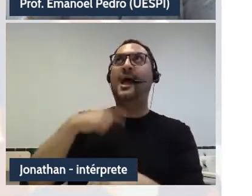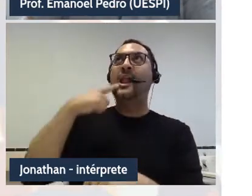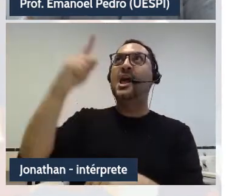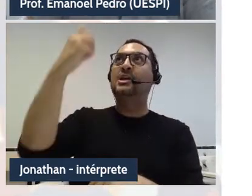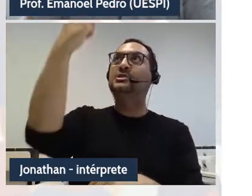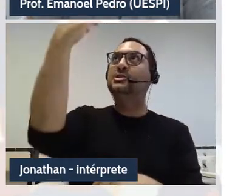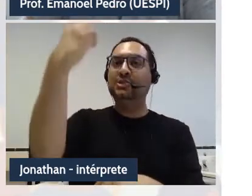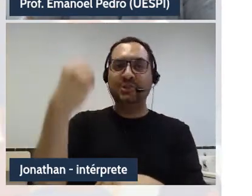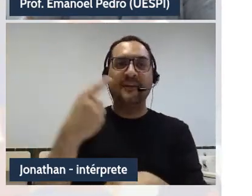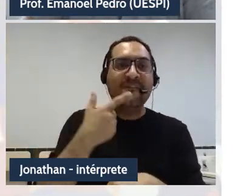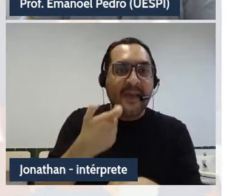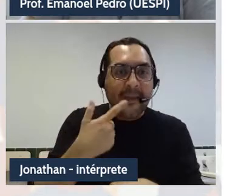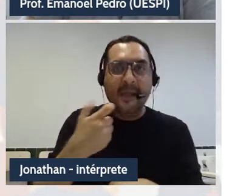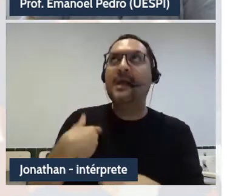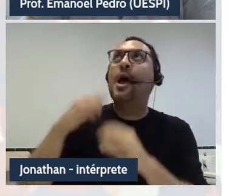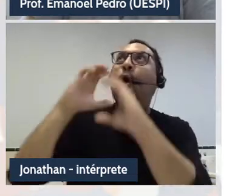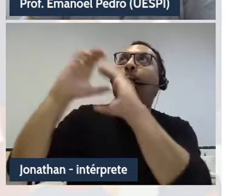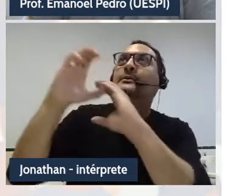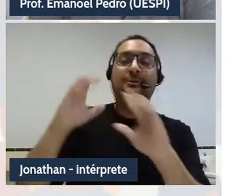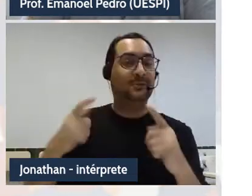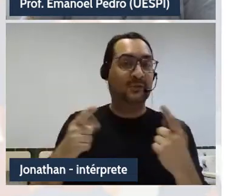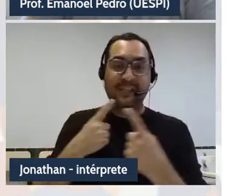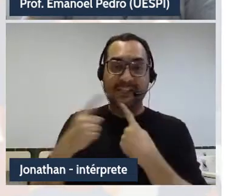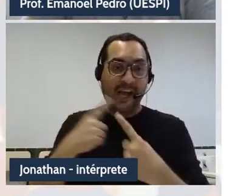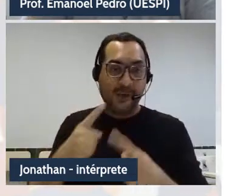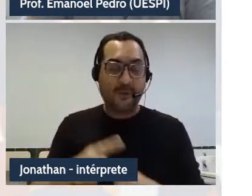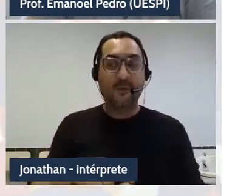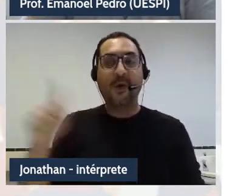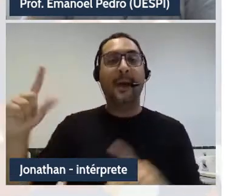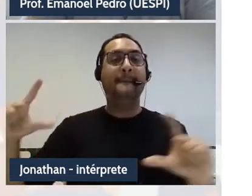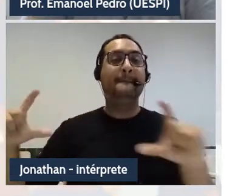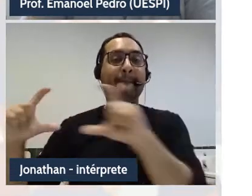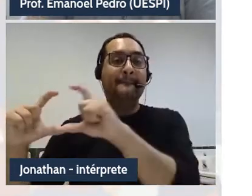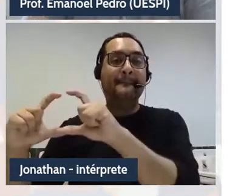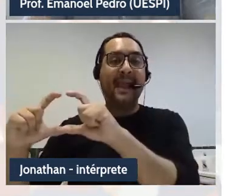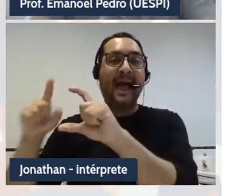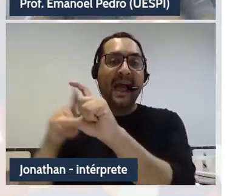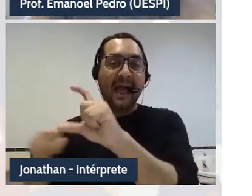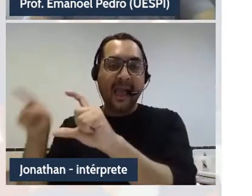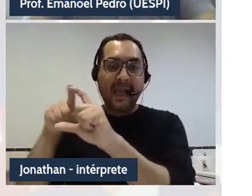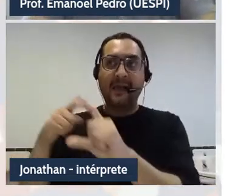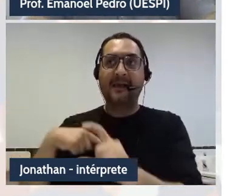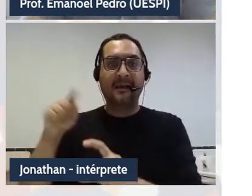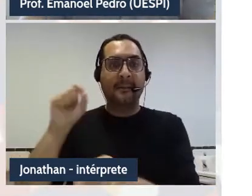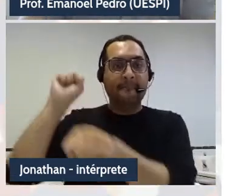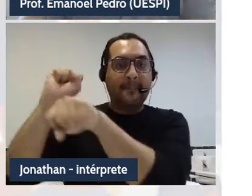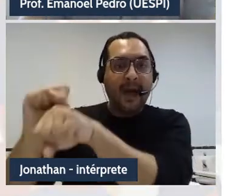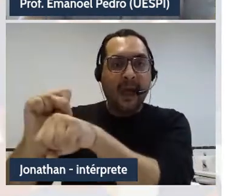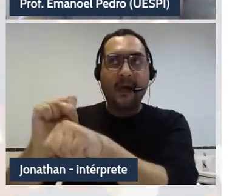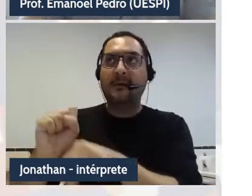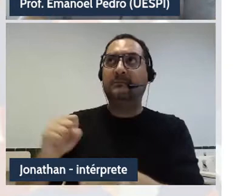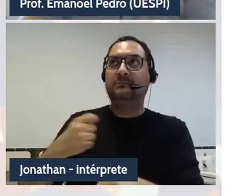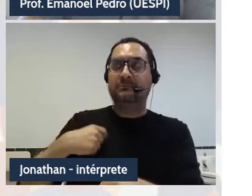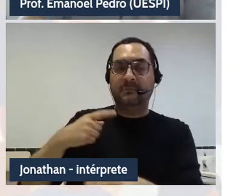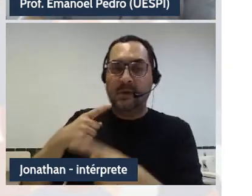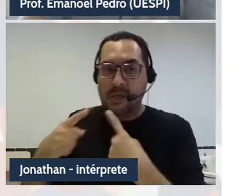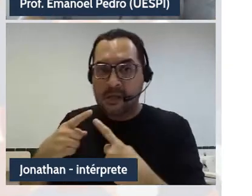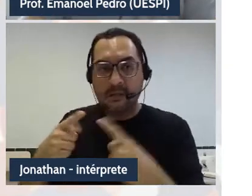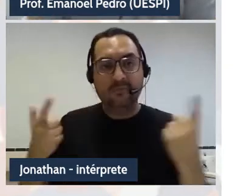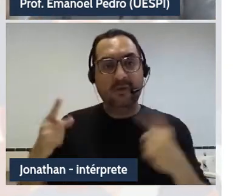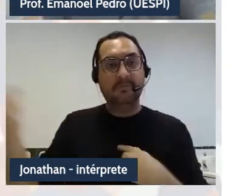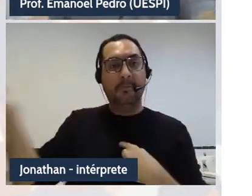Não há outra resposta a não ser a de parar e de não estacionar. Ou seja, só existe uma conduta a ser adotada.